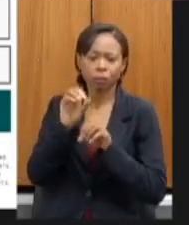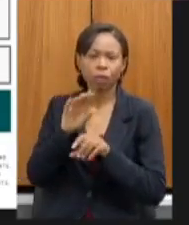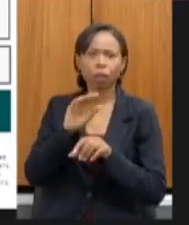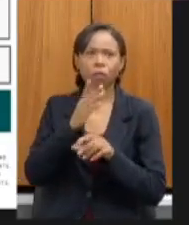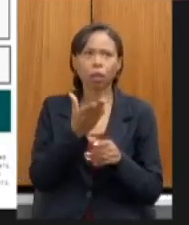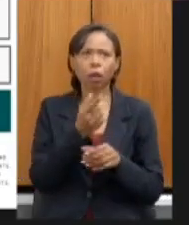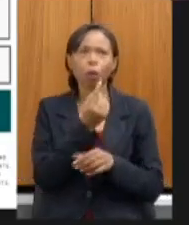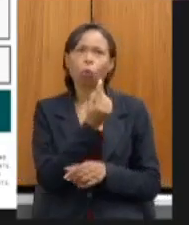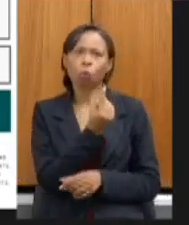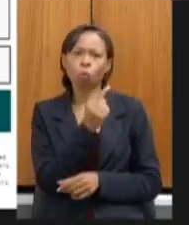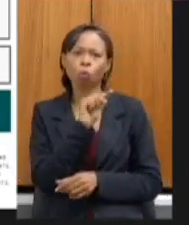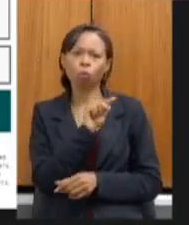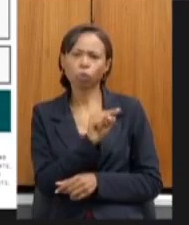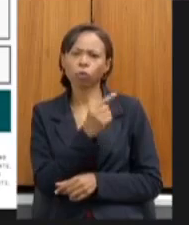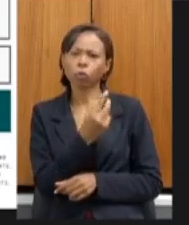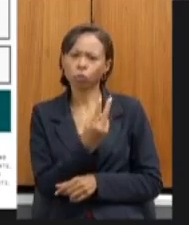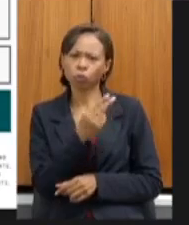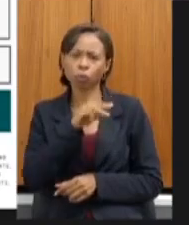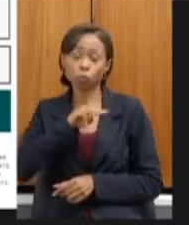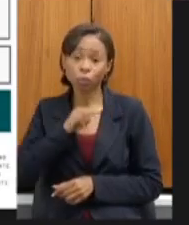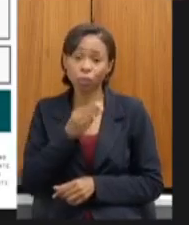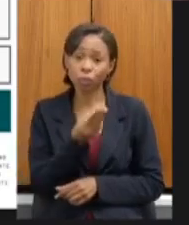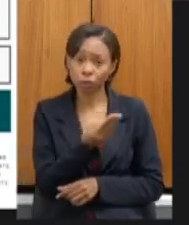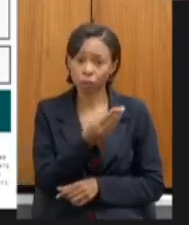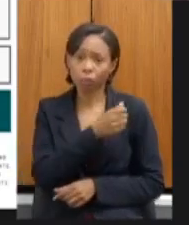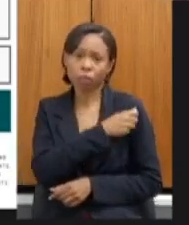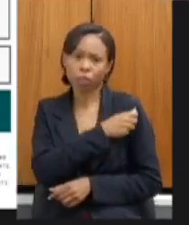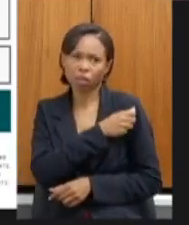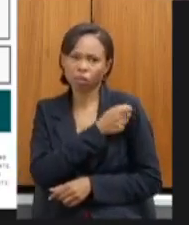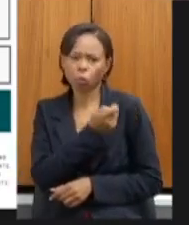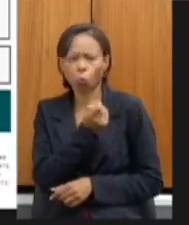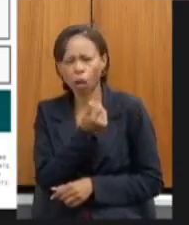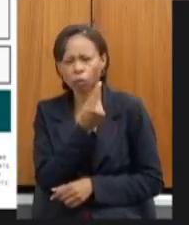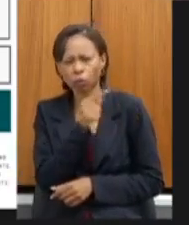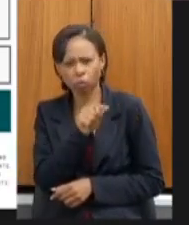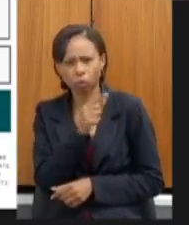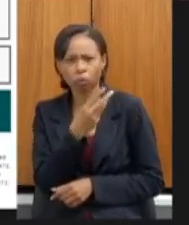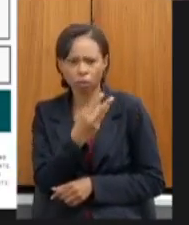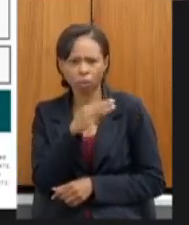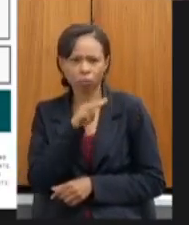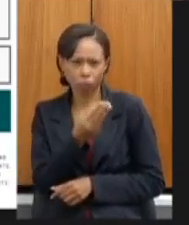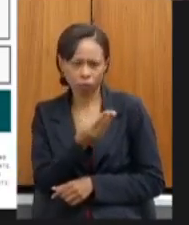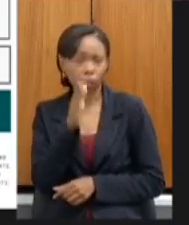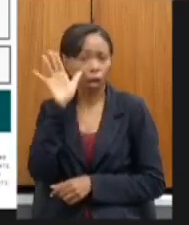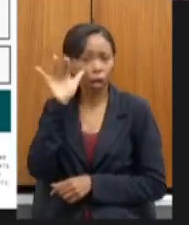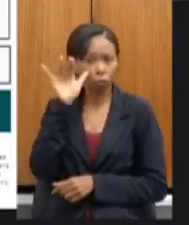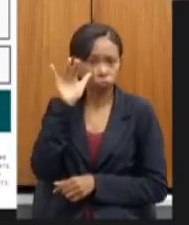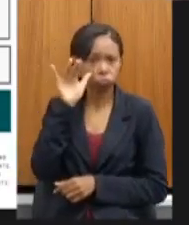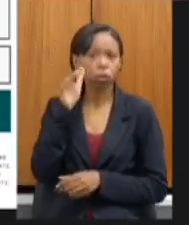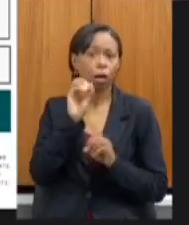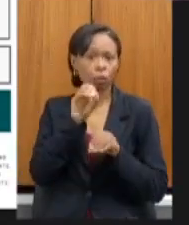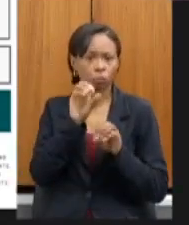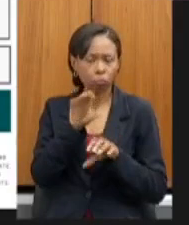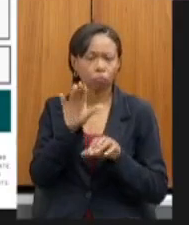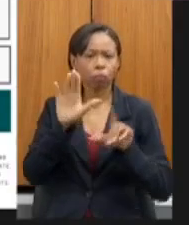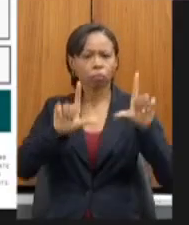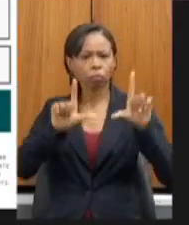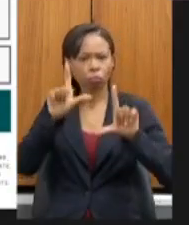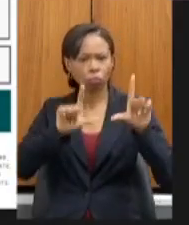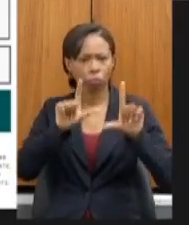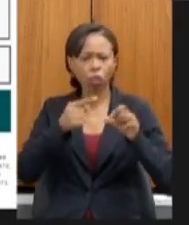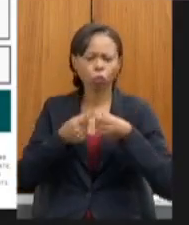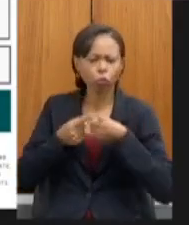1.2 milhão de alunos quase 1.3 milhão de alunos assistindo tendo estando residindo em